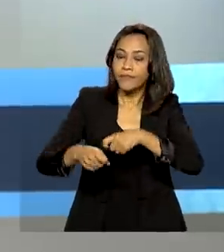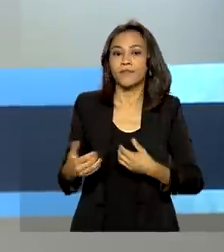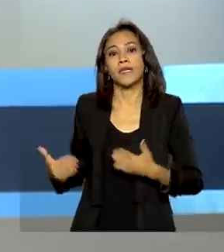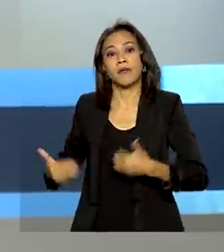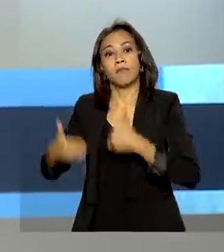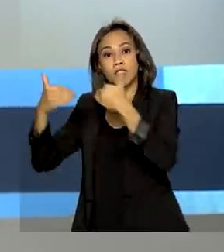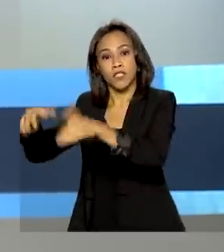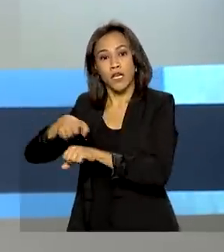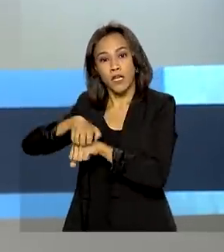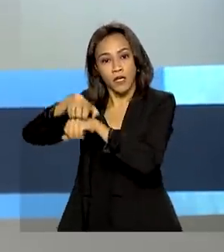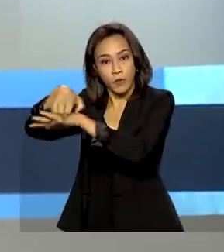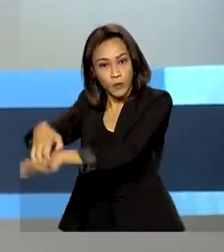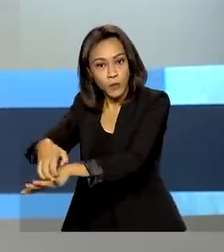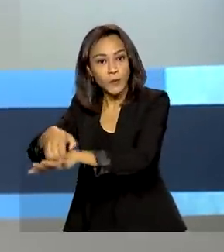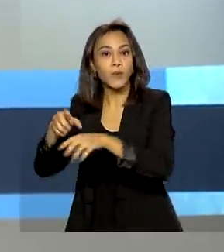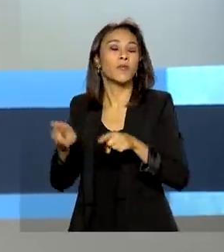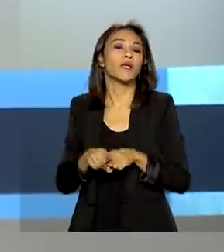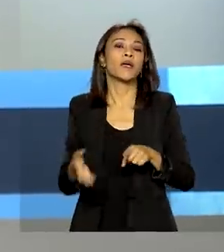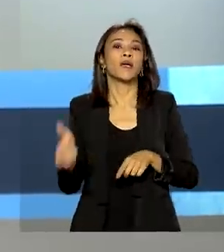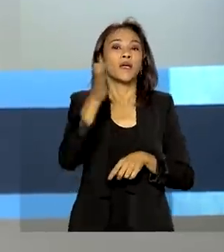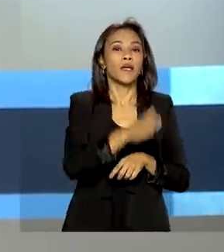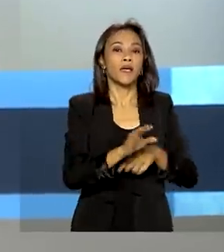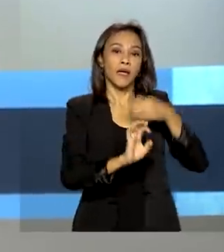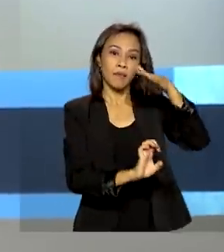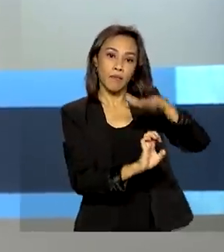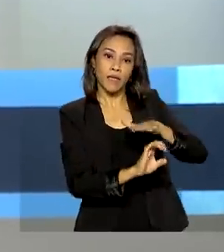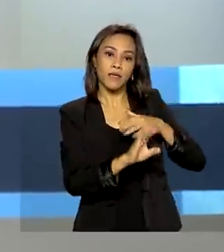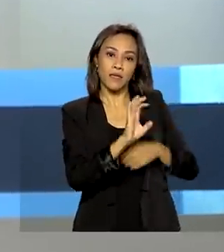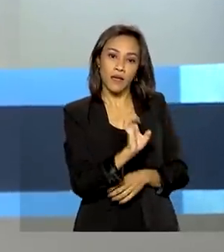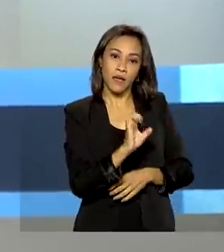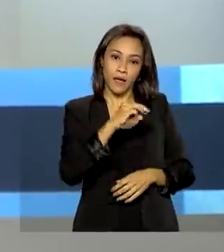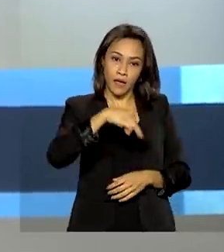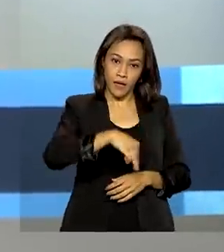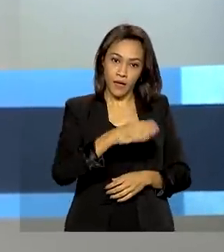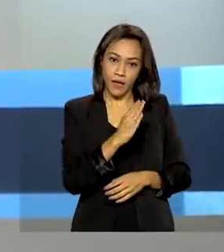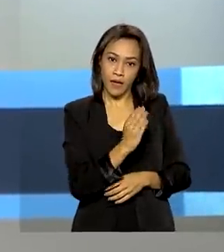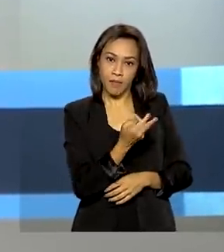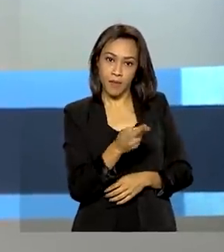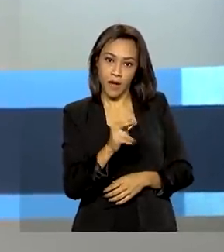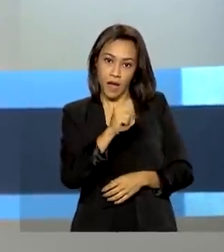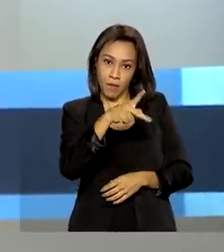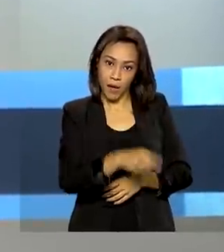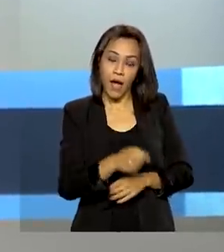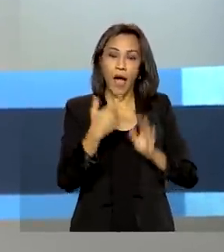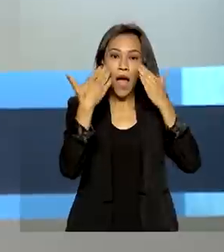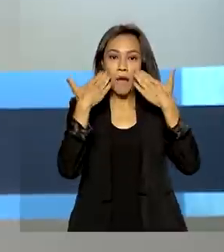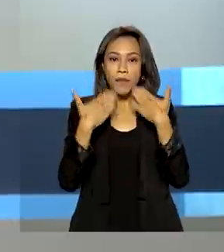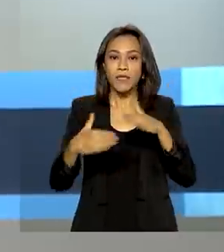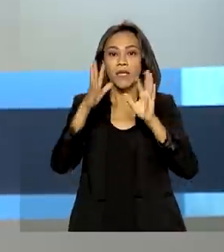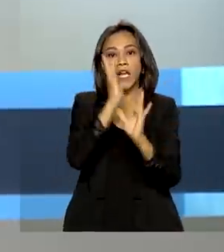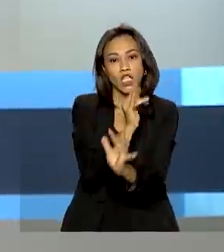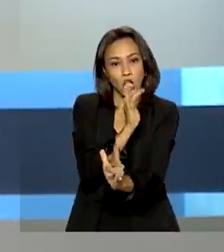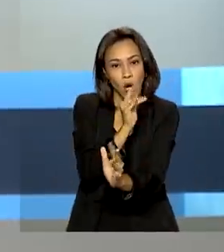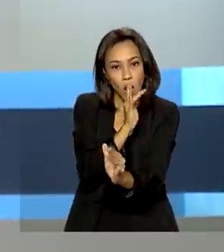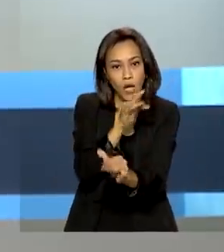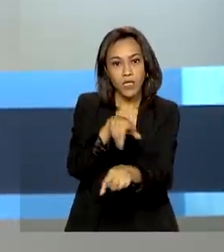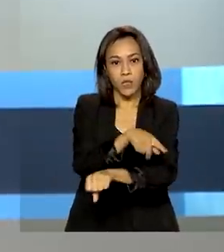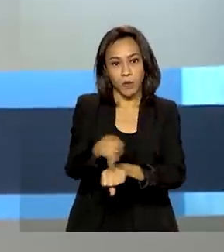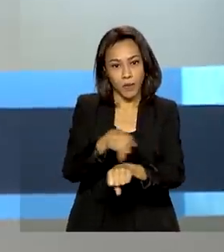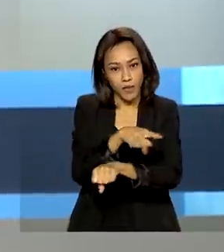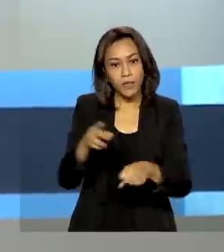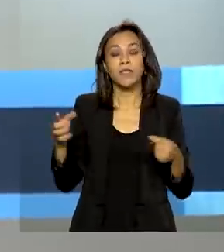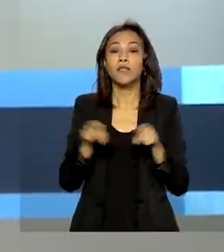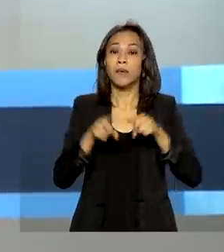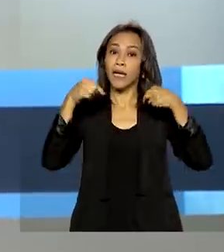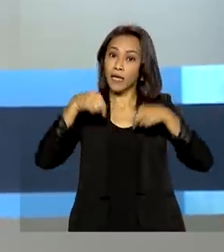Agricultura, Pecuária e Abastecimento e Embrapa apresentaram em Glasgow, na Escócia, e também no espaço montado aqui em Brasília para as